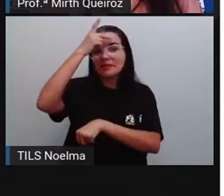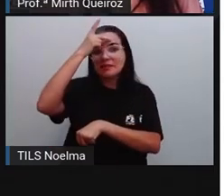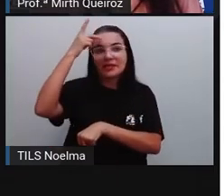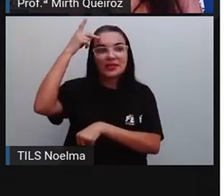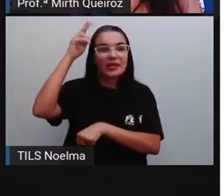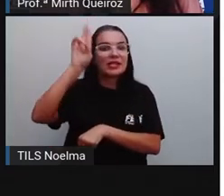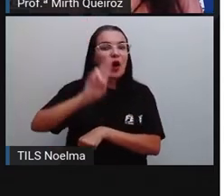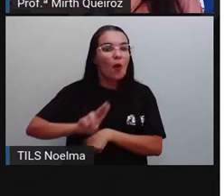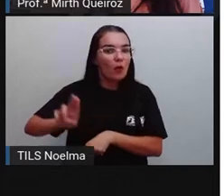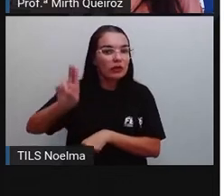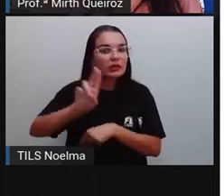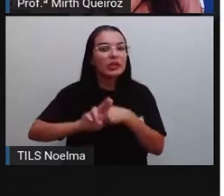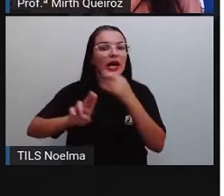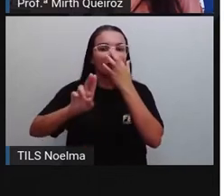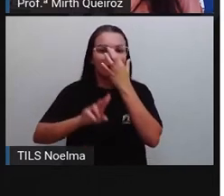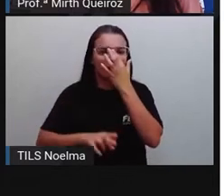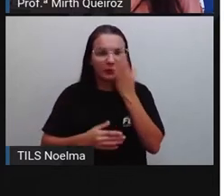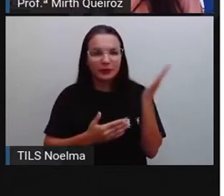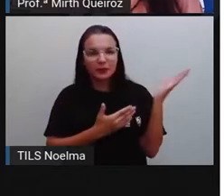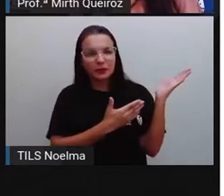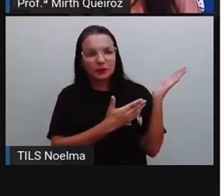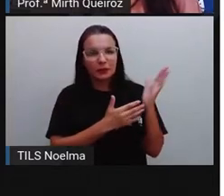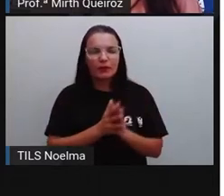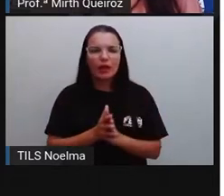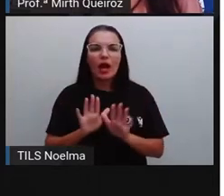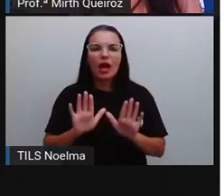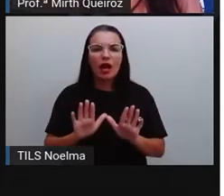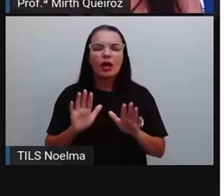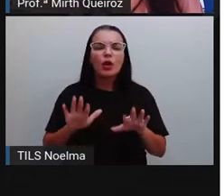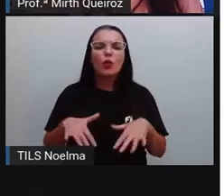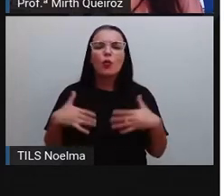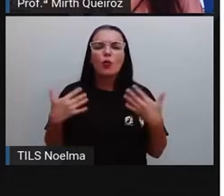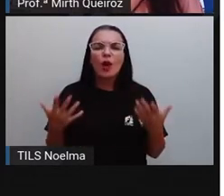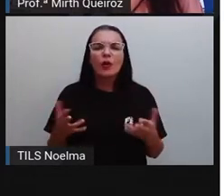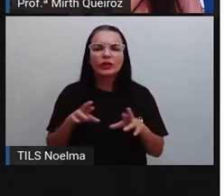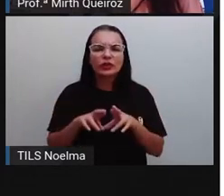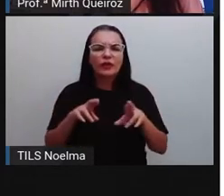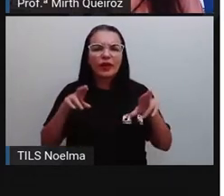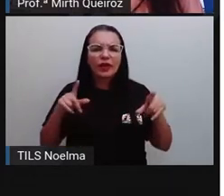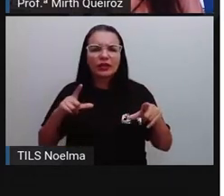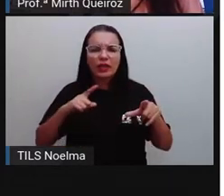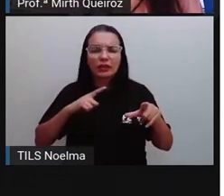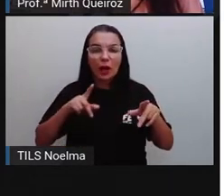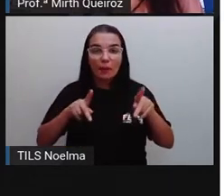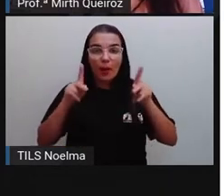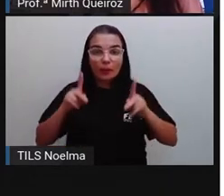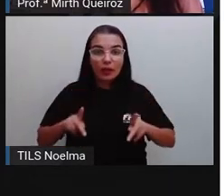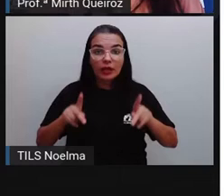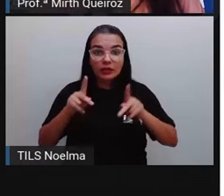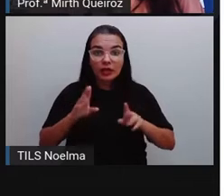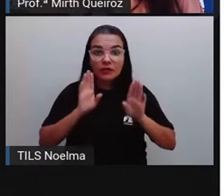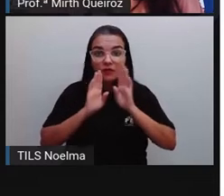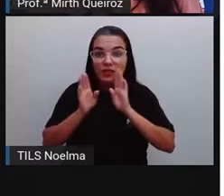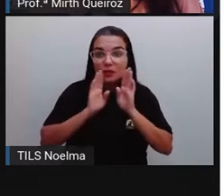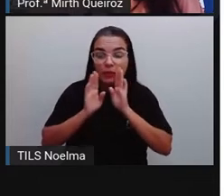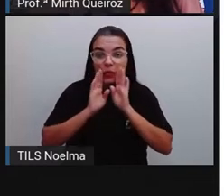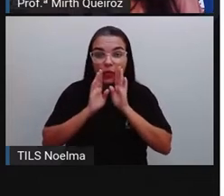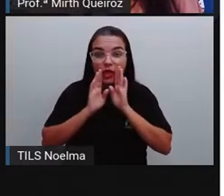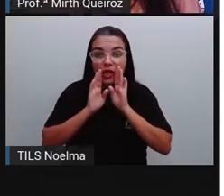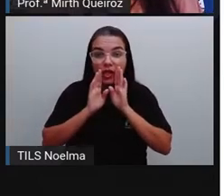de usuários. Qual a diferença entre a popularidade do Facebook e